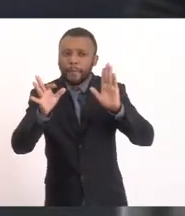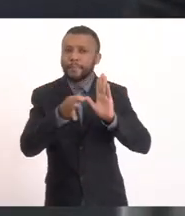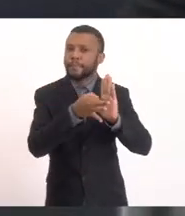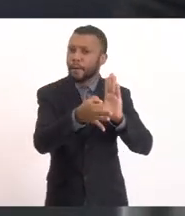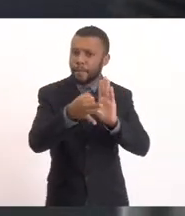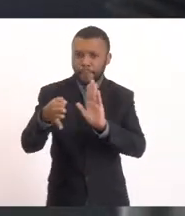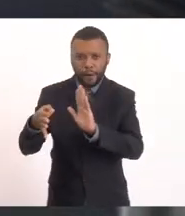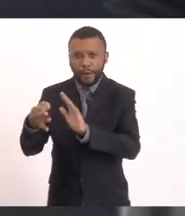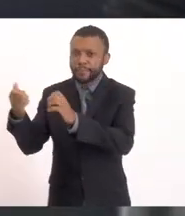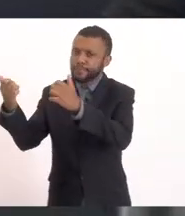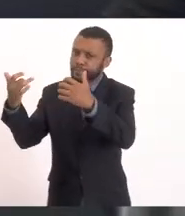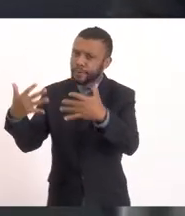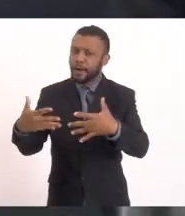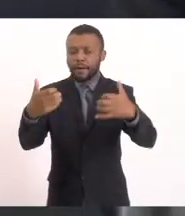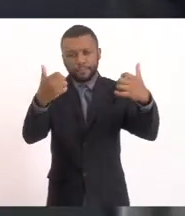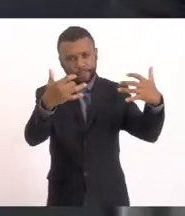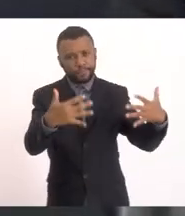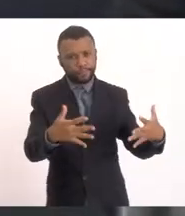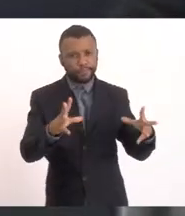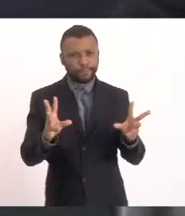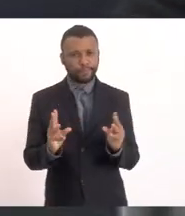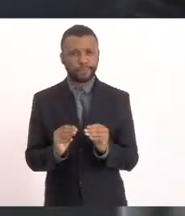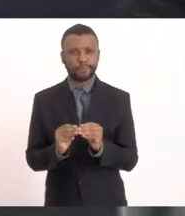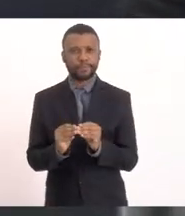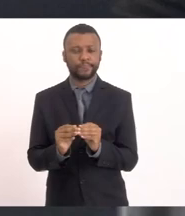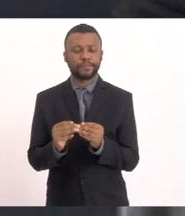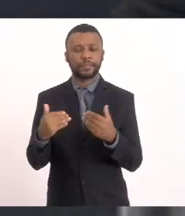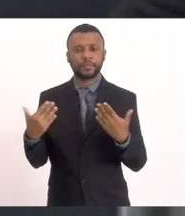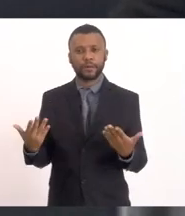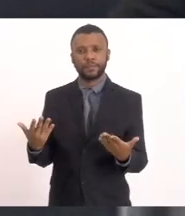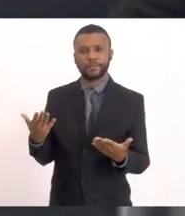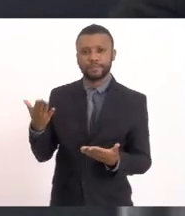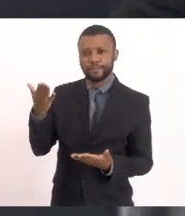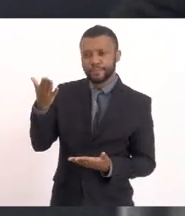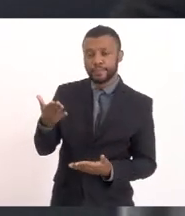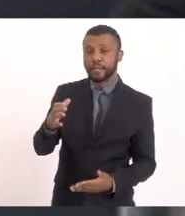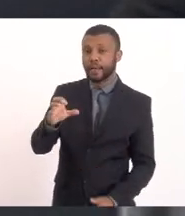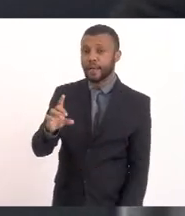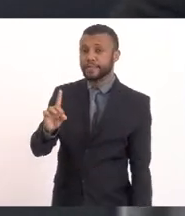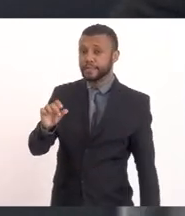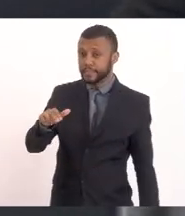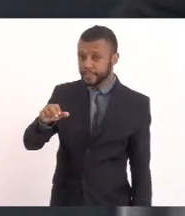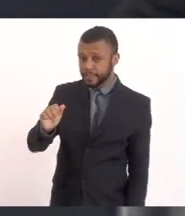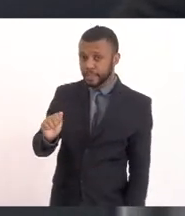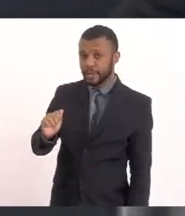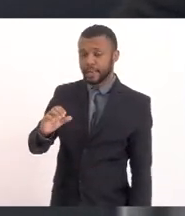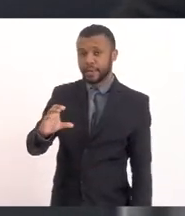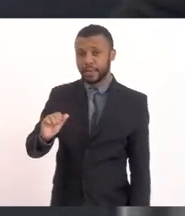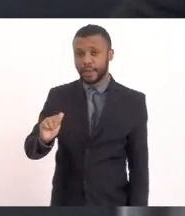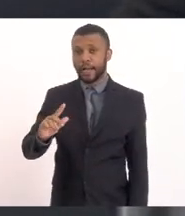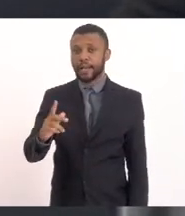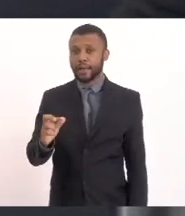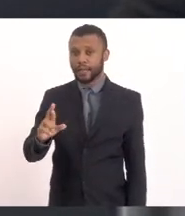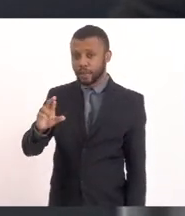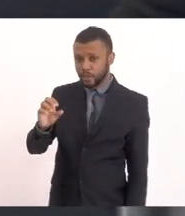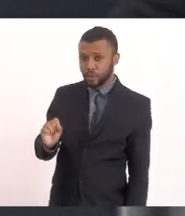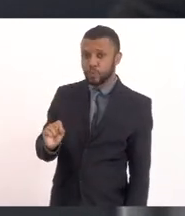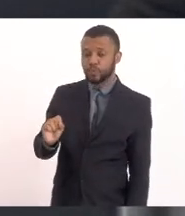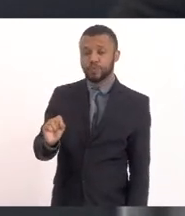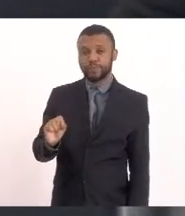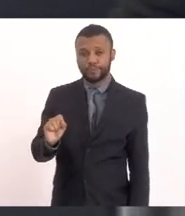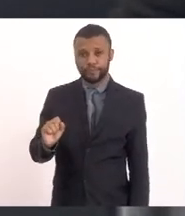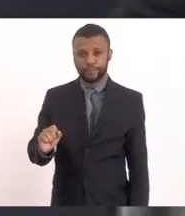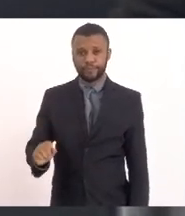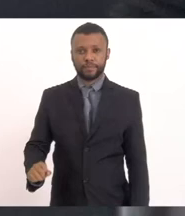Falarem E Senhora Edna Calheiros Presidente do subcomitê CBH Das Lagoas De